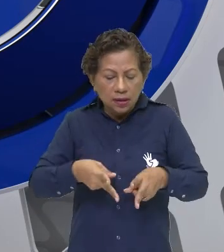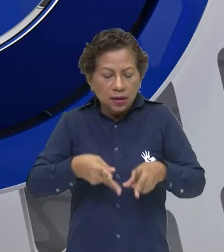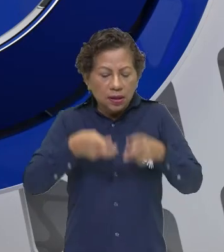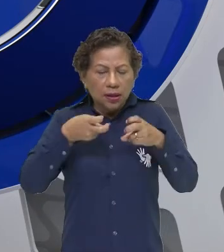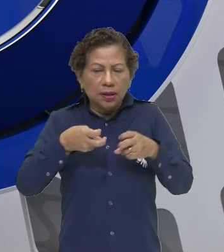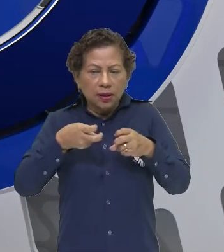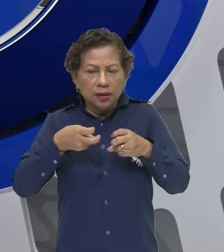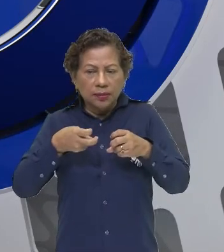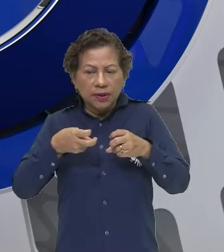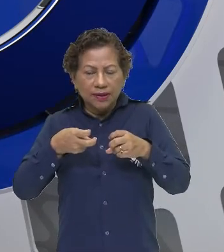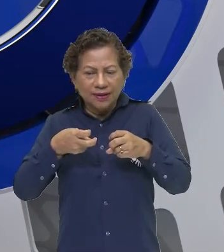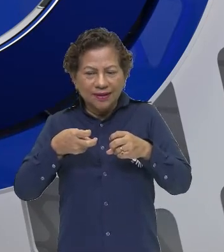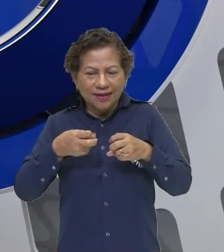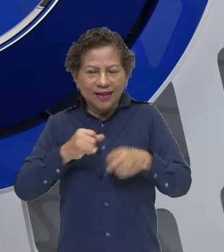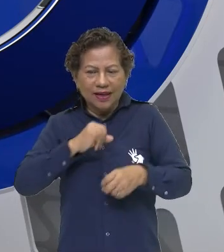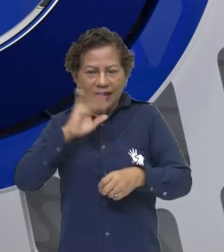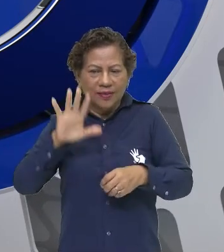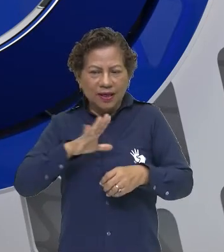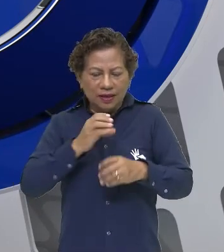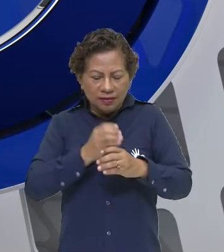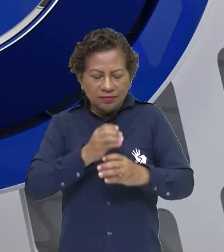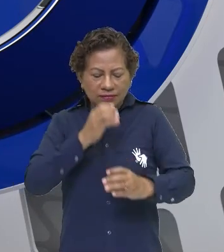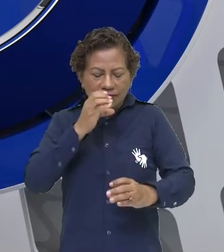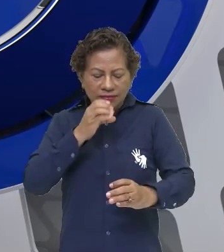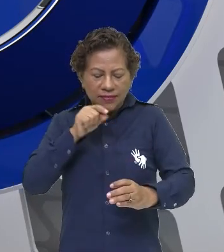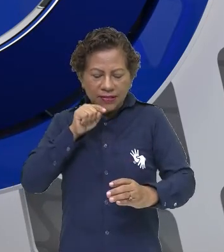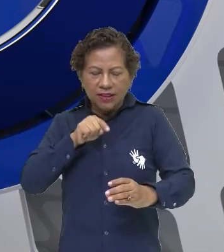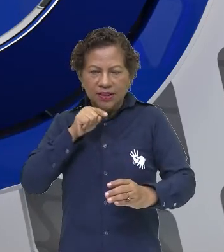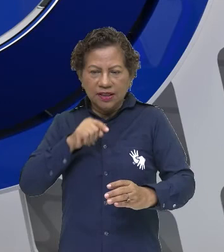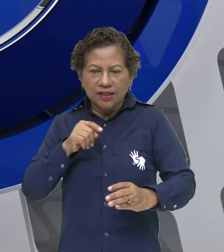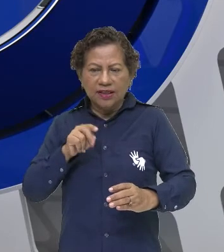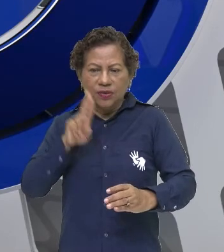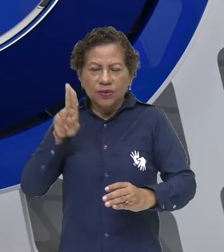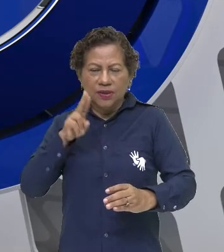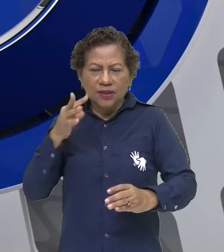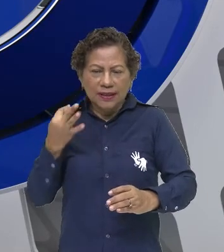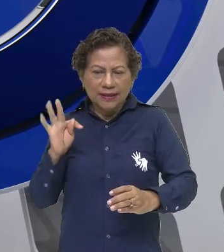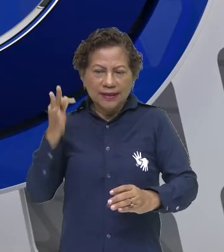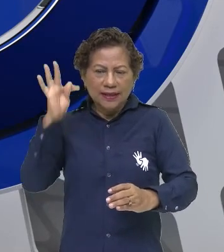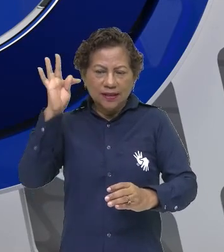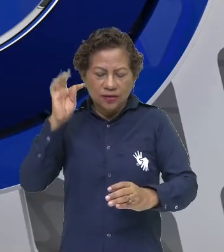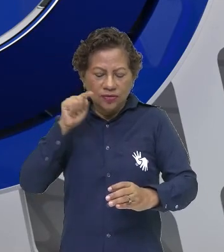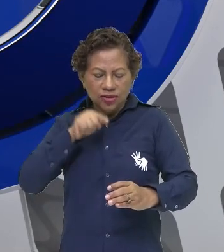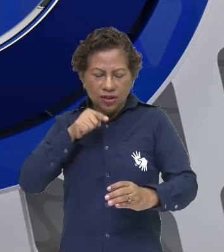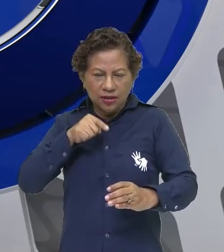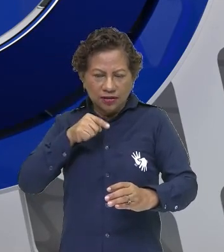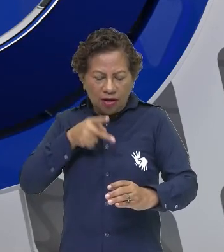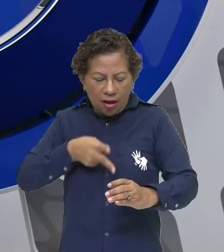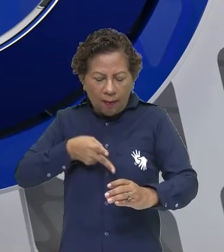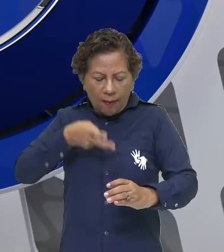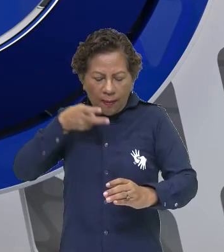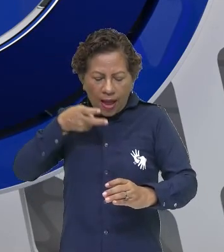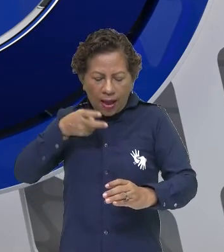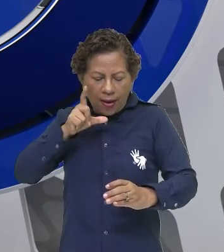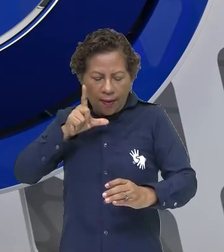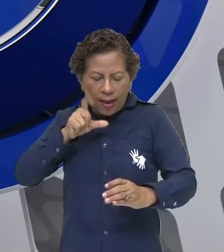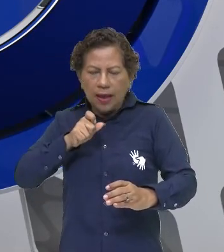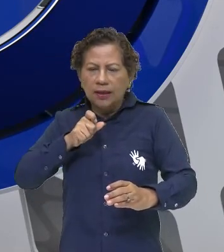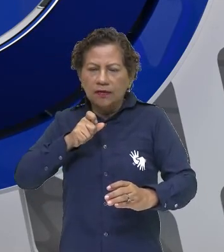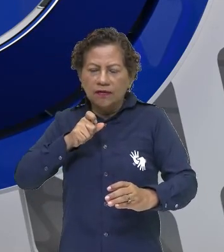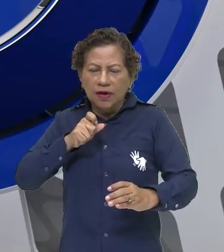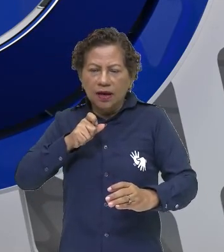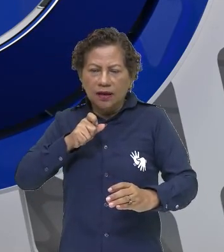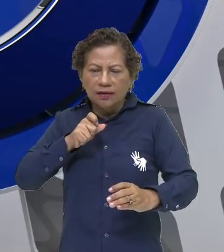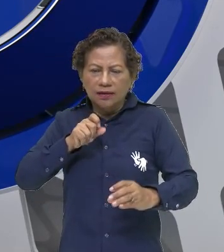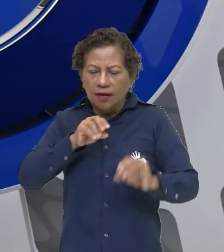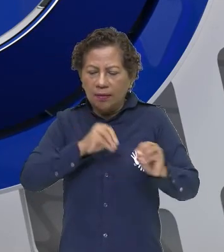imagens com o auxílio de quê? Da tecnologia. Usando microscópio eletrônico, que